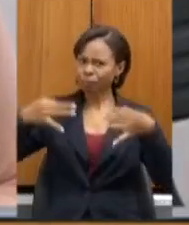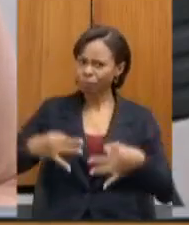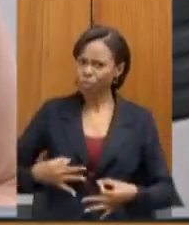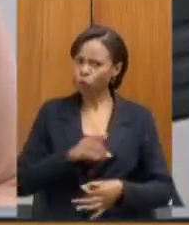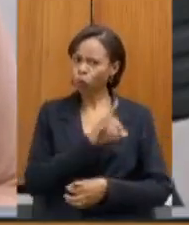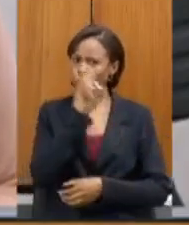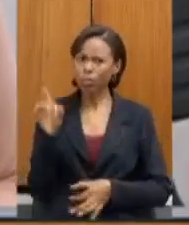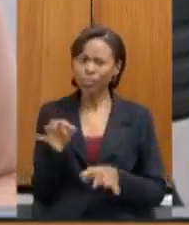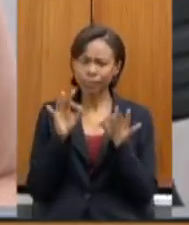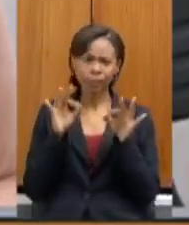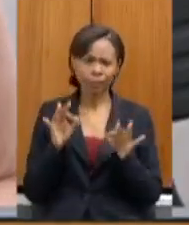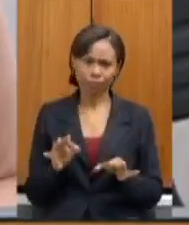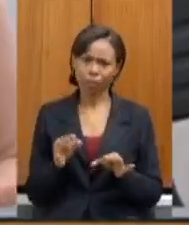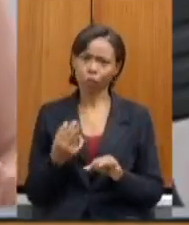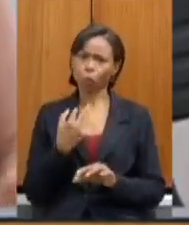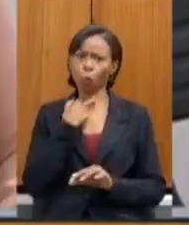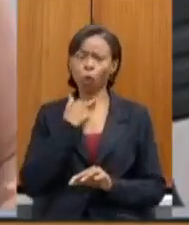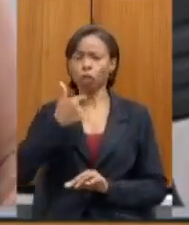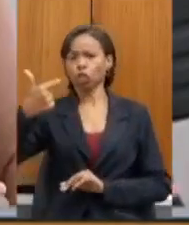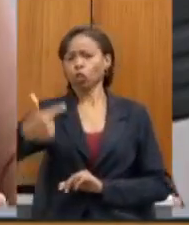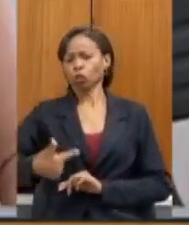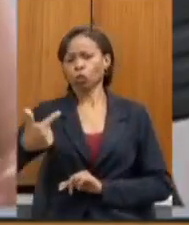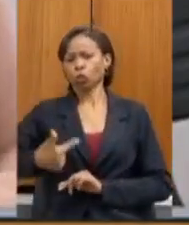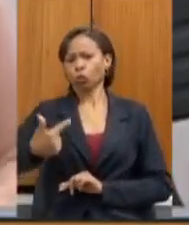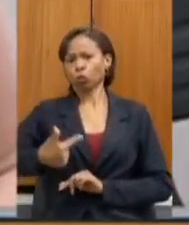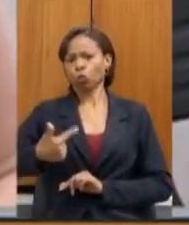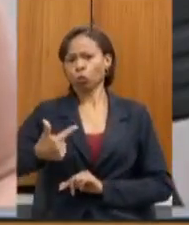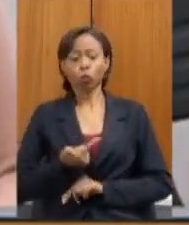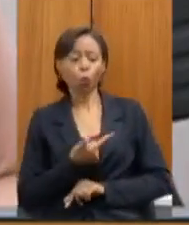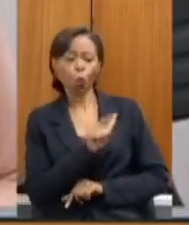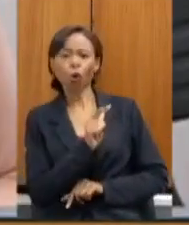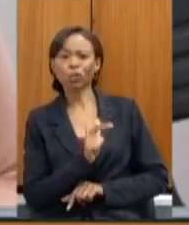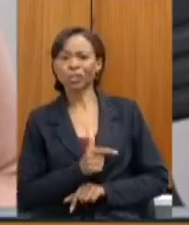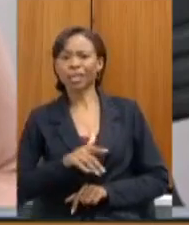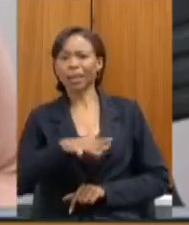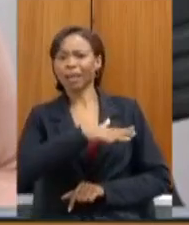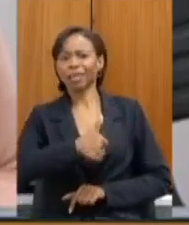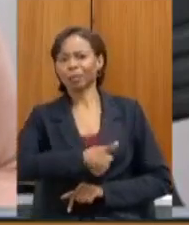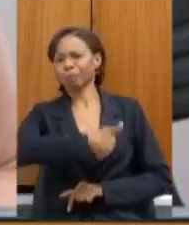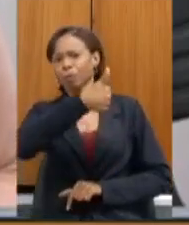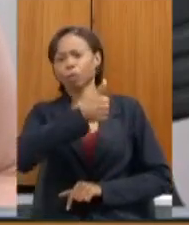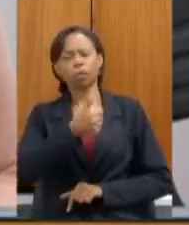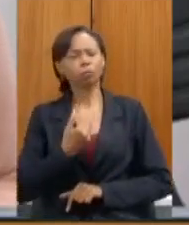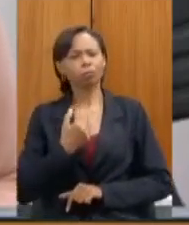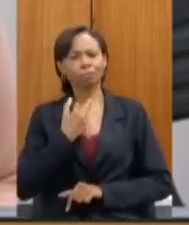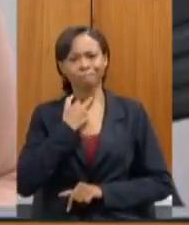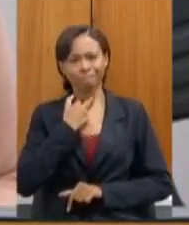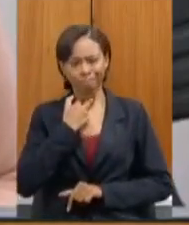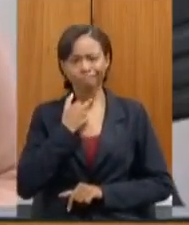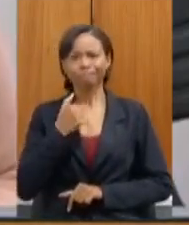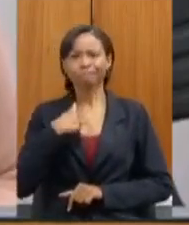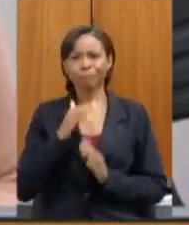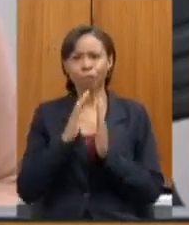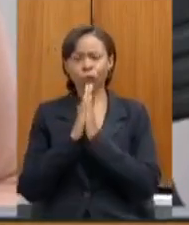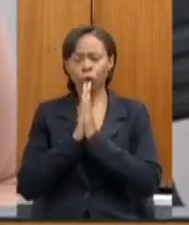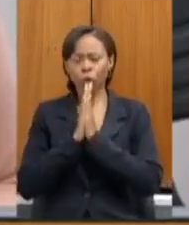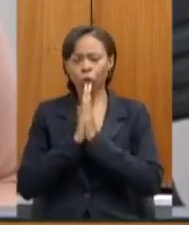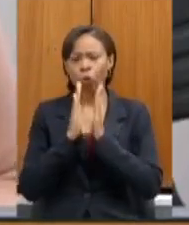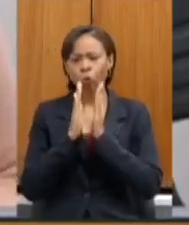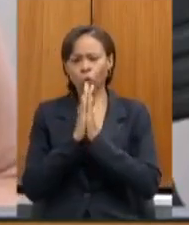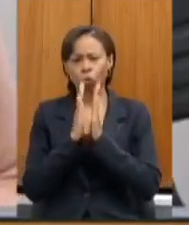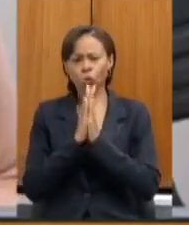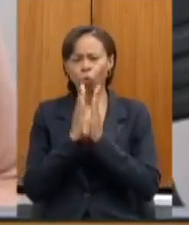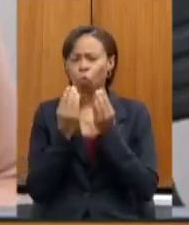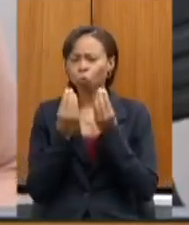não podem ser preteridos para que outros setores recebam e eu rezo muito para que nós possamos ter